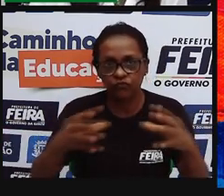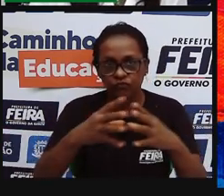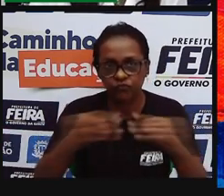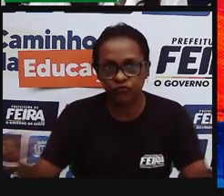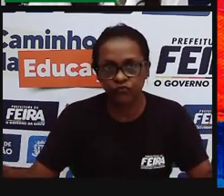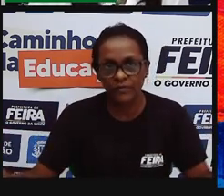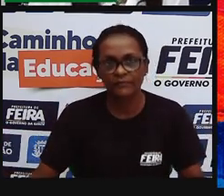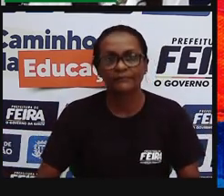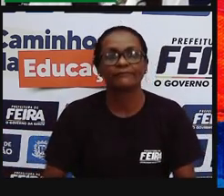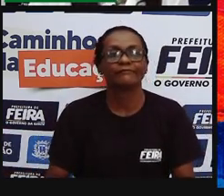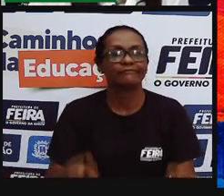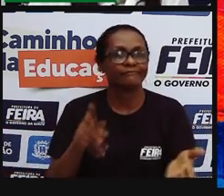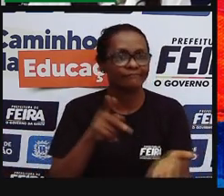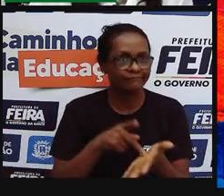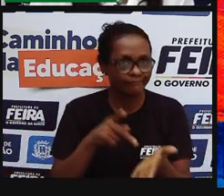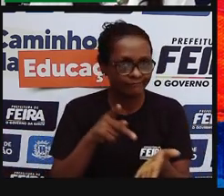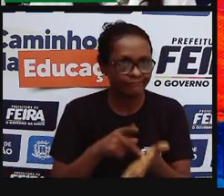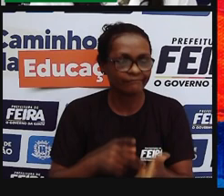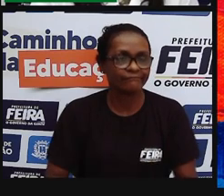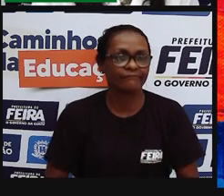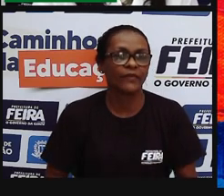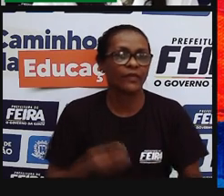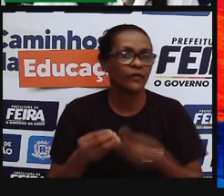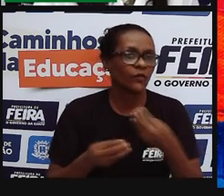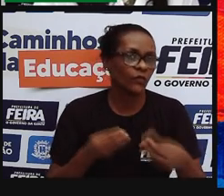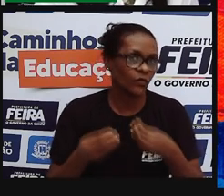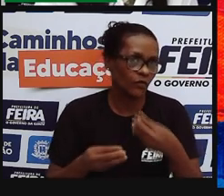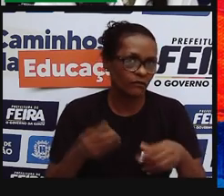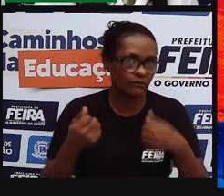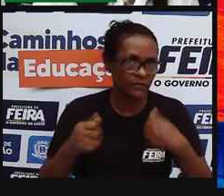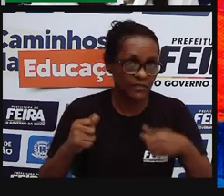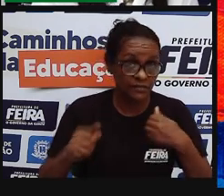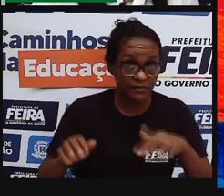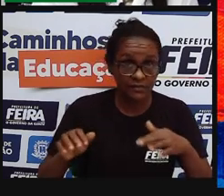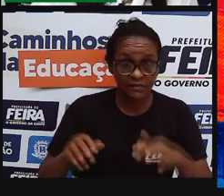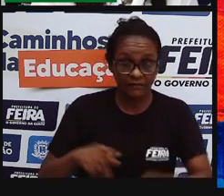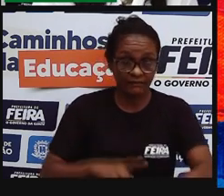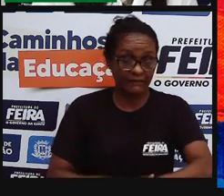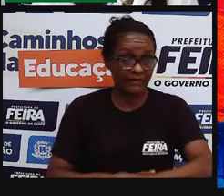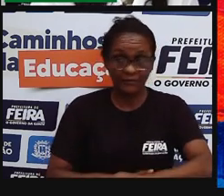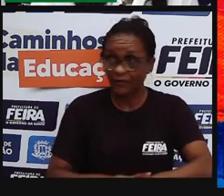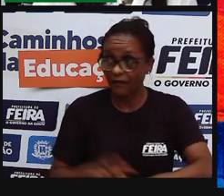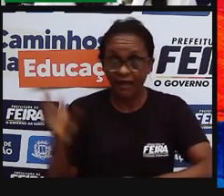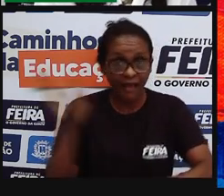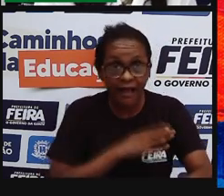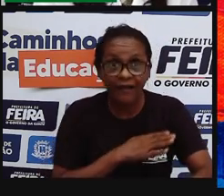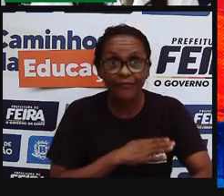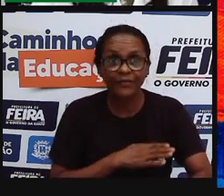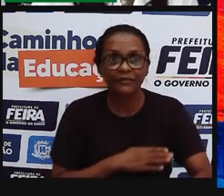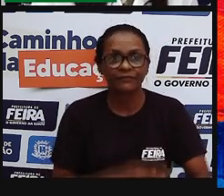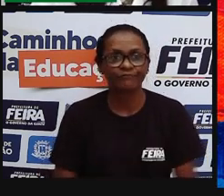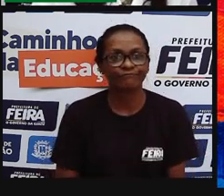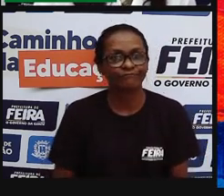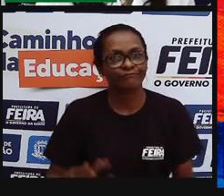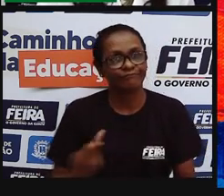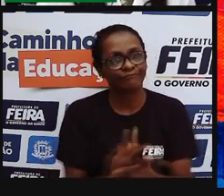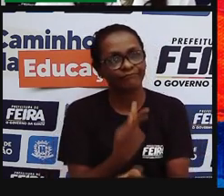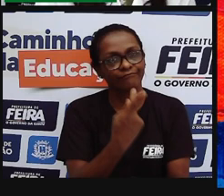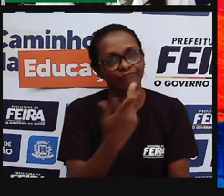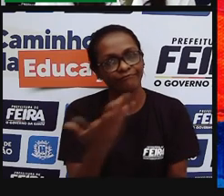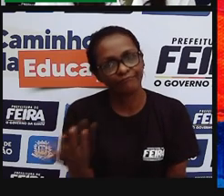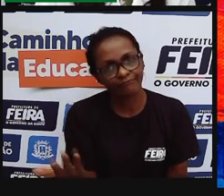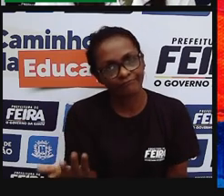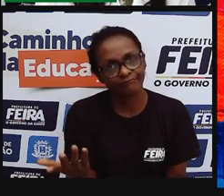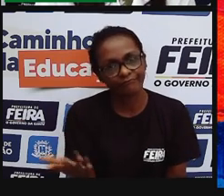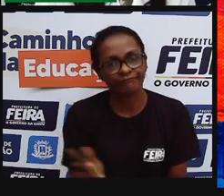extinguindo, né. Isso, inclusive, faz com que a gente não tenha nem tempo de saber, e catalogar, e saber quais